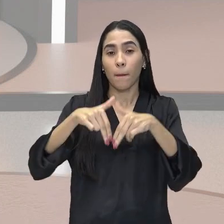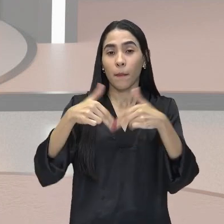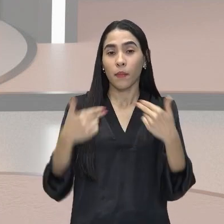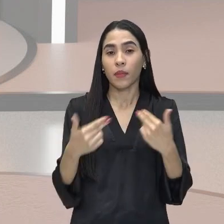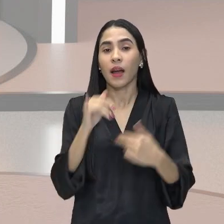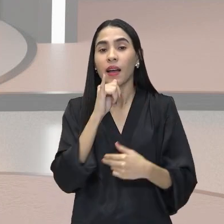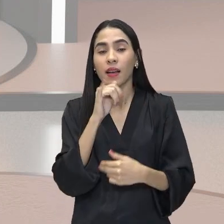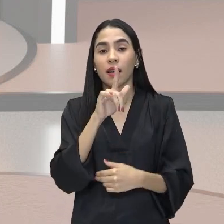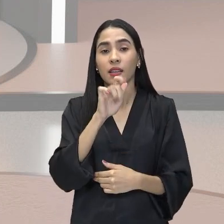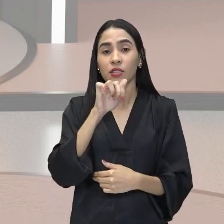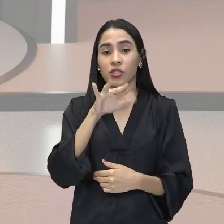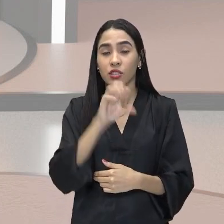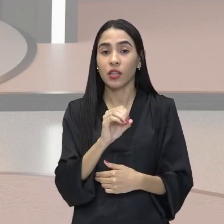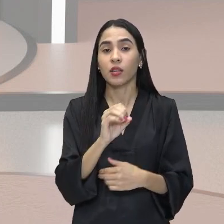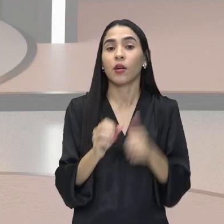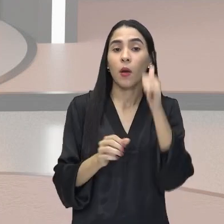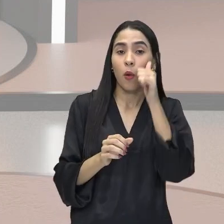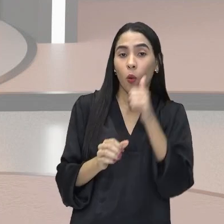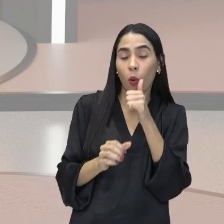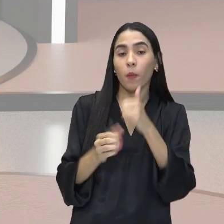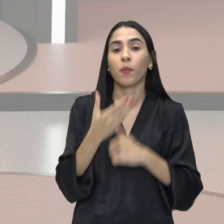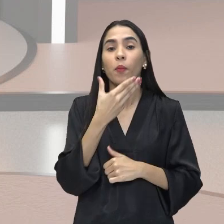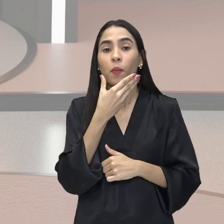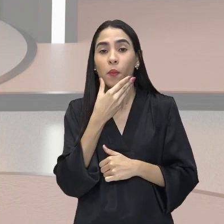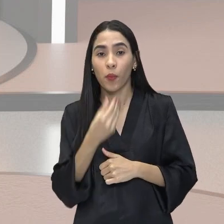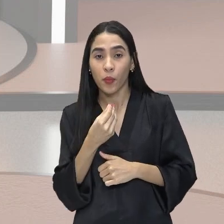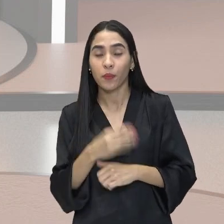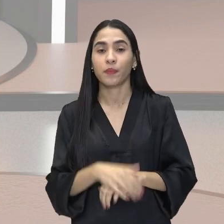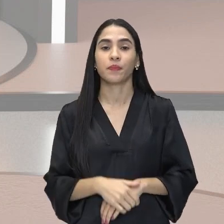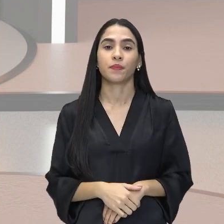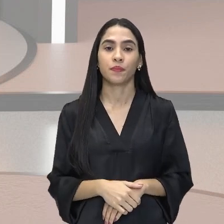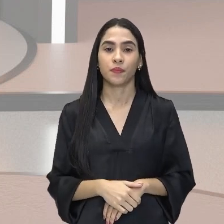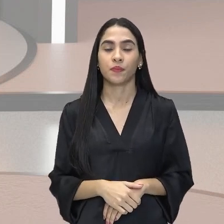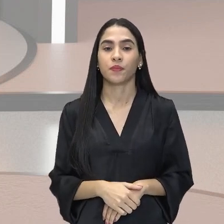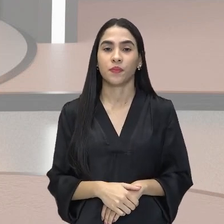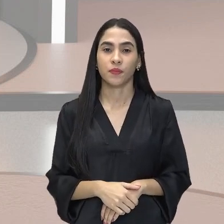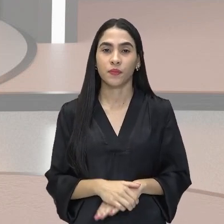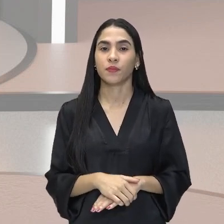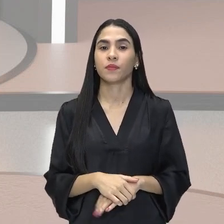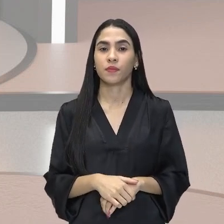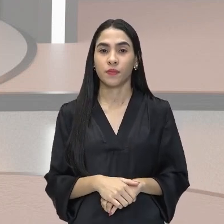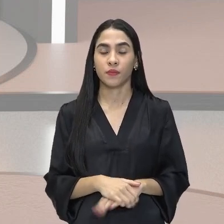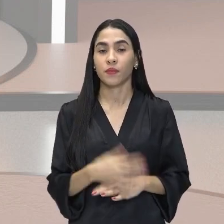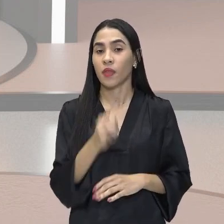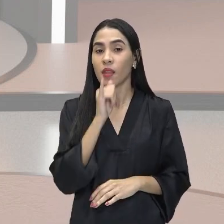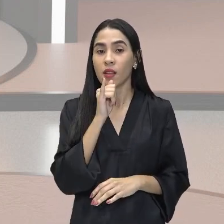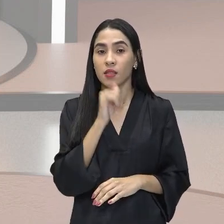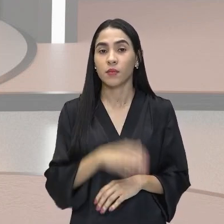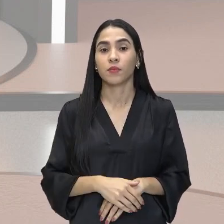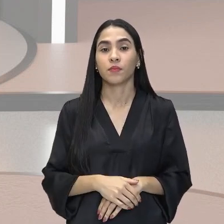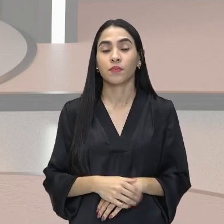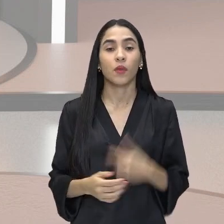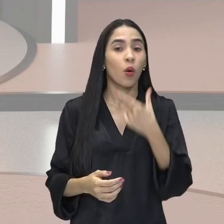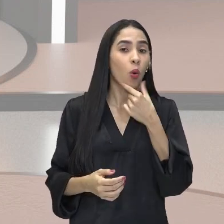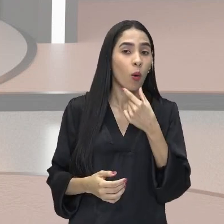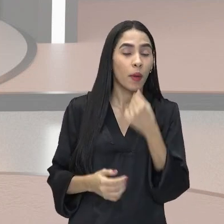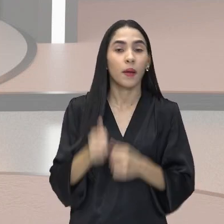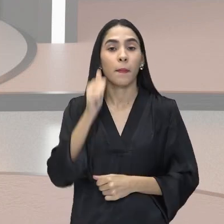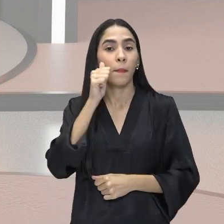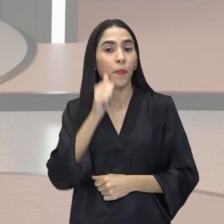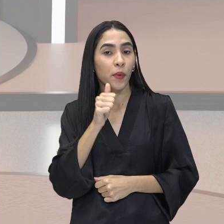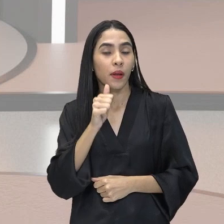dizer gênero masculino, gênero feminino. Isso aí, gente, é, por exemplo, homens e mulheres.